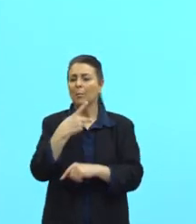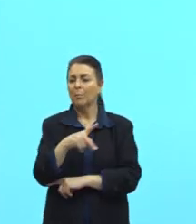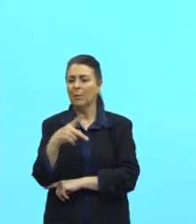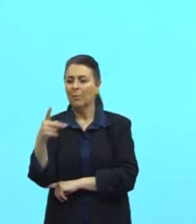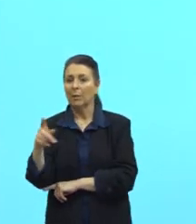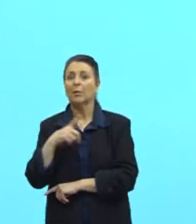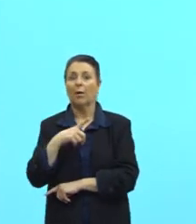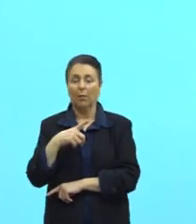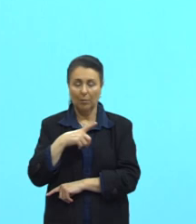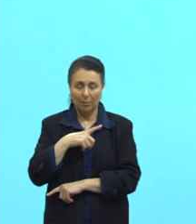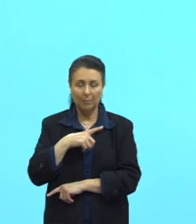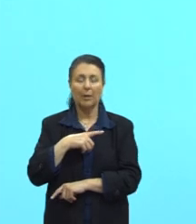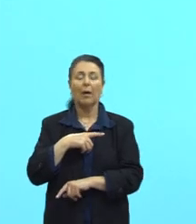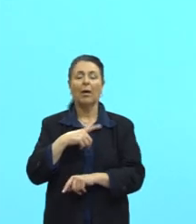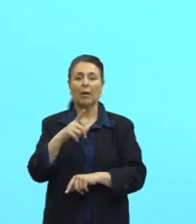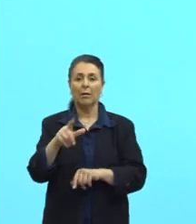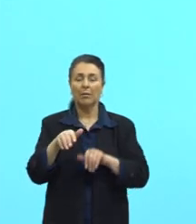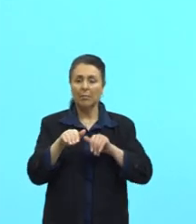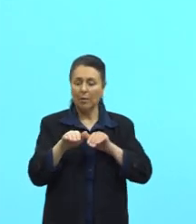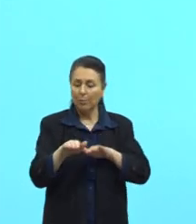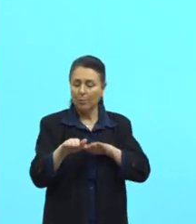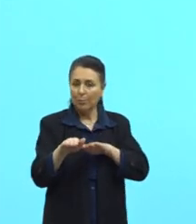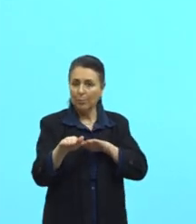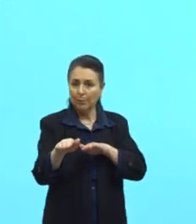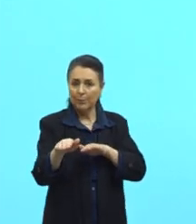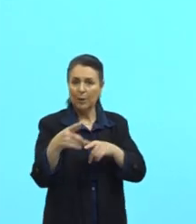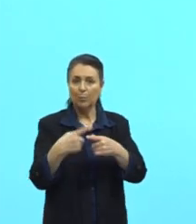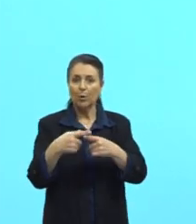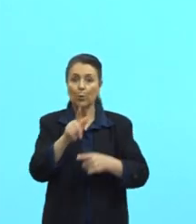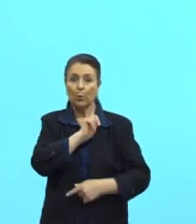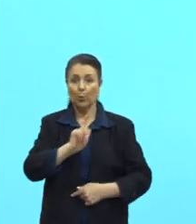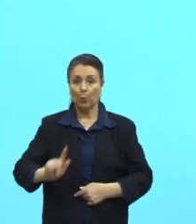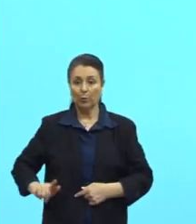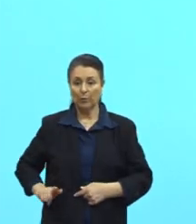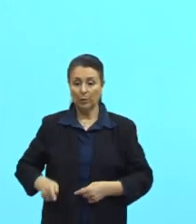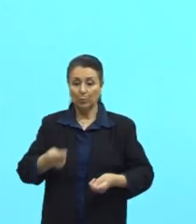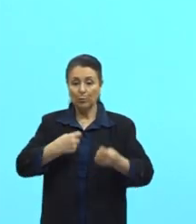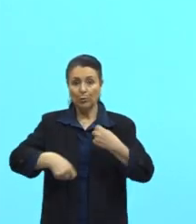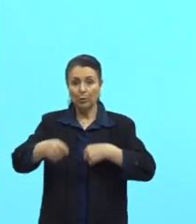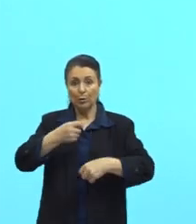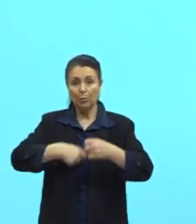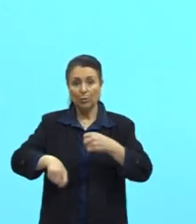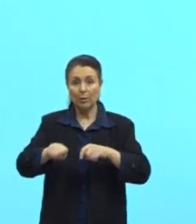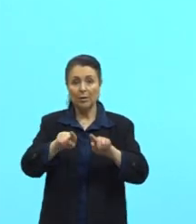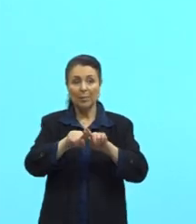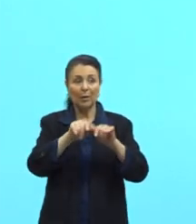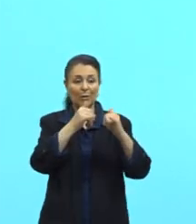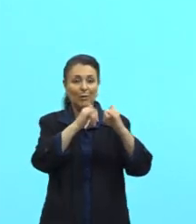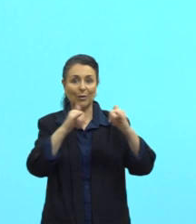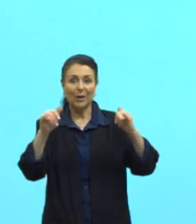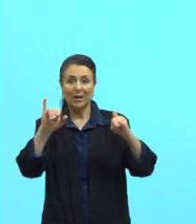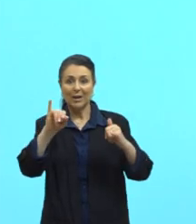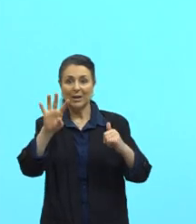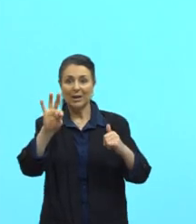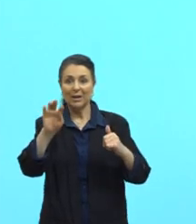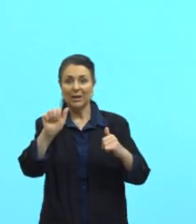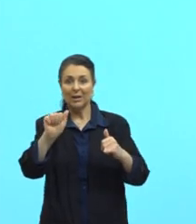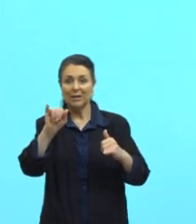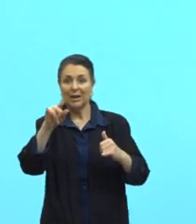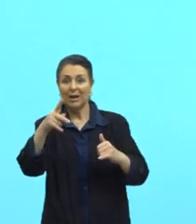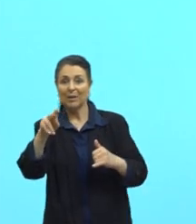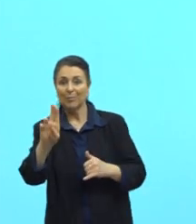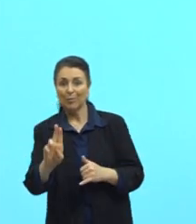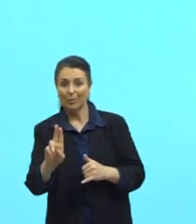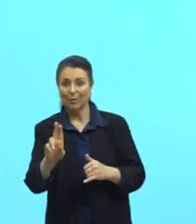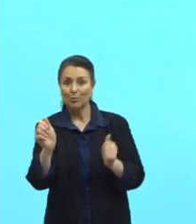Houve manifestações, né, justamente quando o governo negocia os valores da energia de Itaipu. Pô, se negociou o valor da